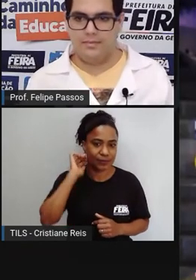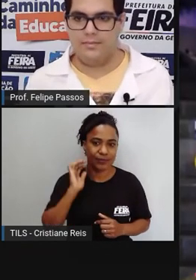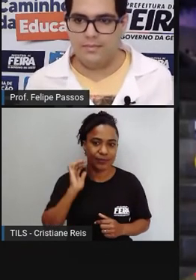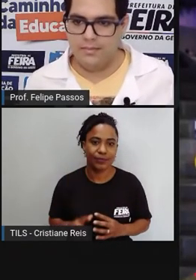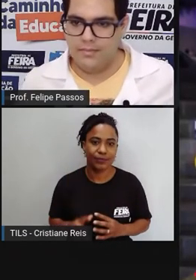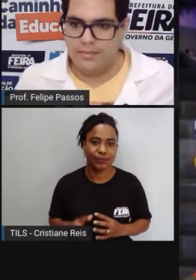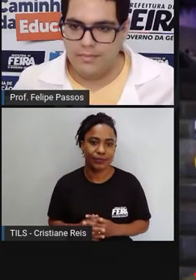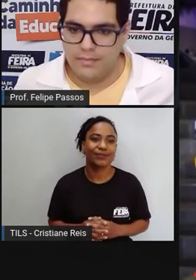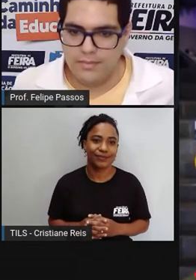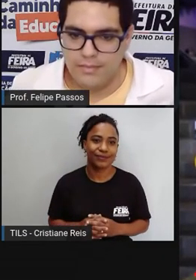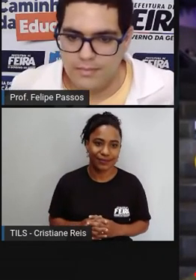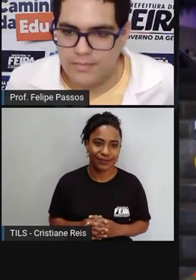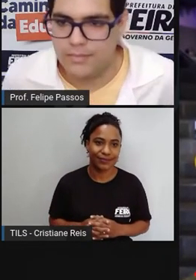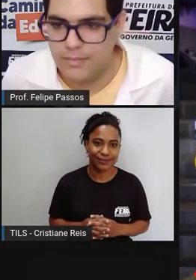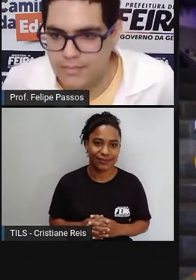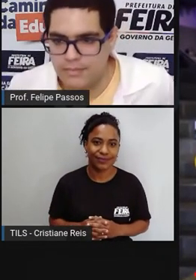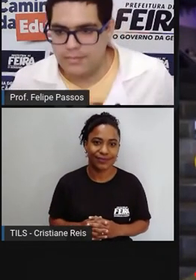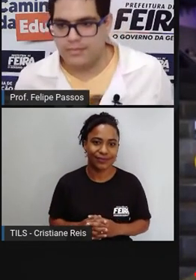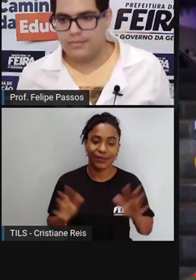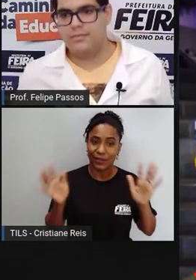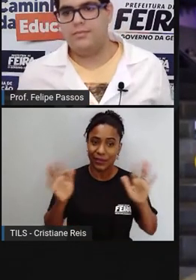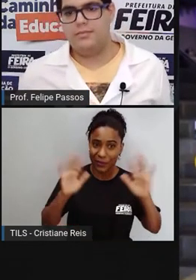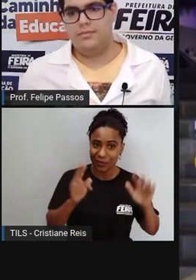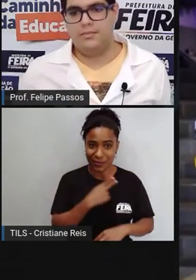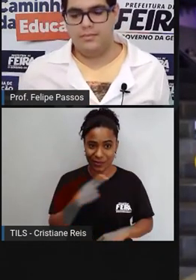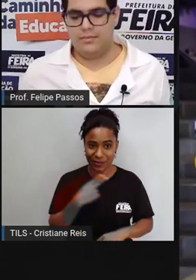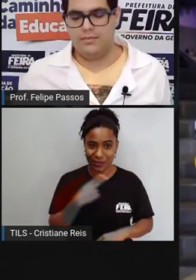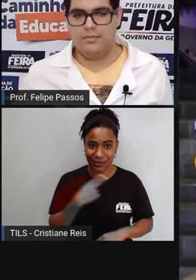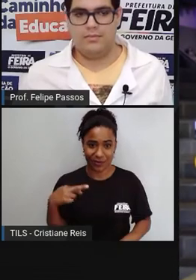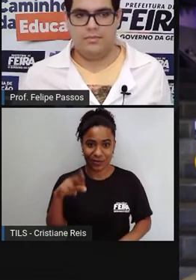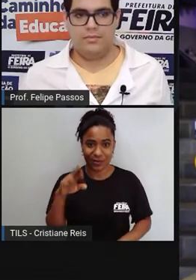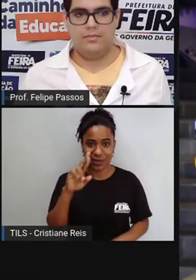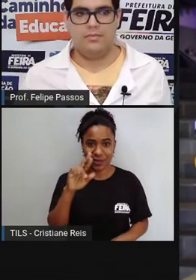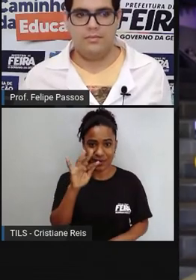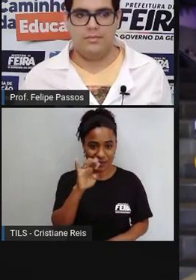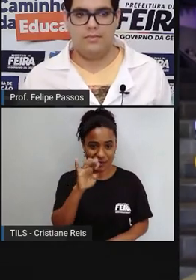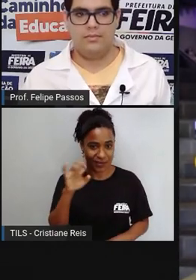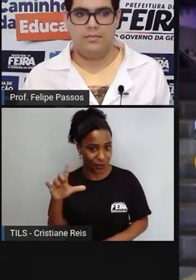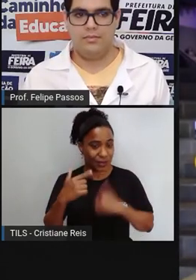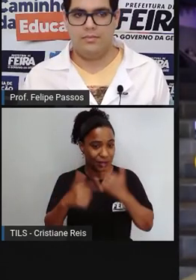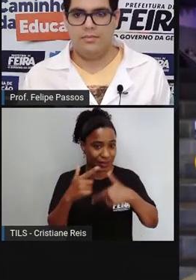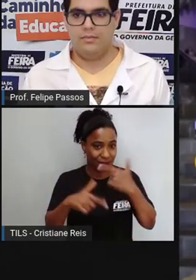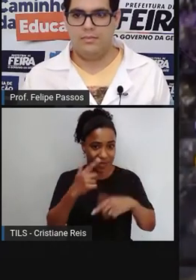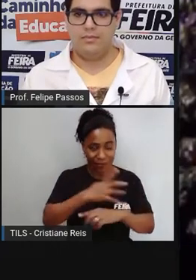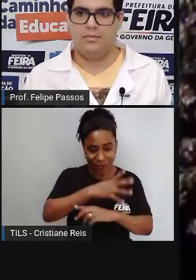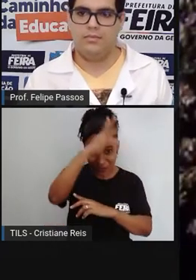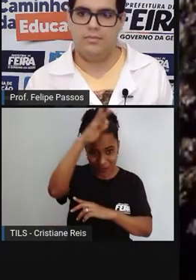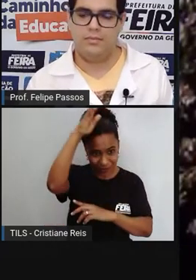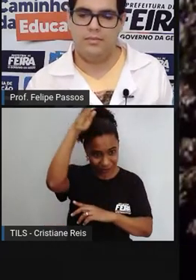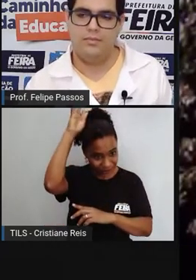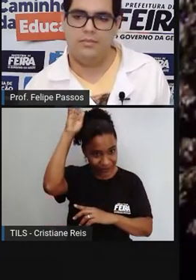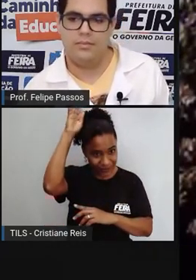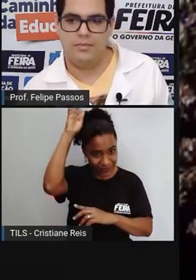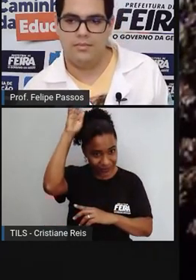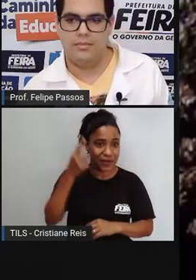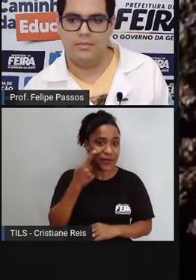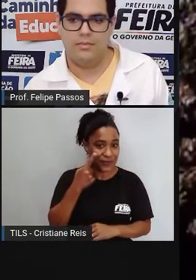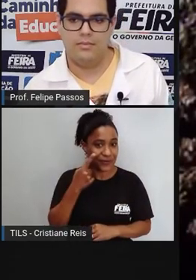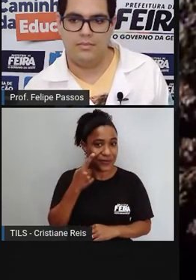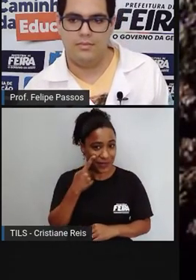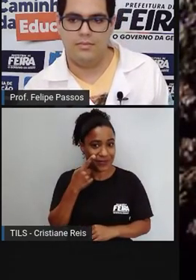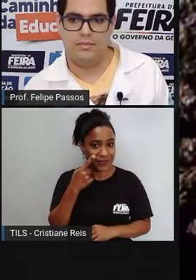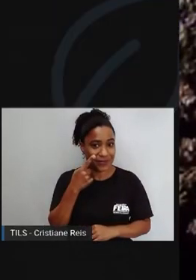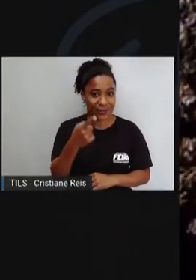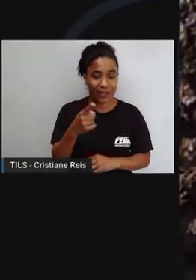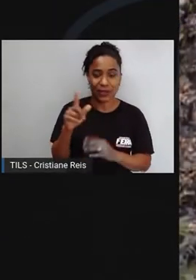Salve, galera, outdoor. Tudo bem? Meu nome é Rafael Barbarotto, sou bombeiro há 10 anos. Eu trabalho no grupo de operações de socorro tático, o GOST. O GOST é uma tropa especializada do